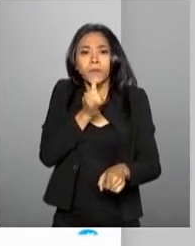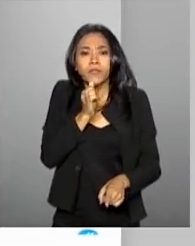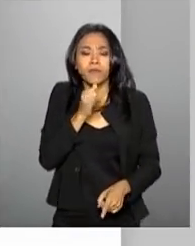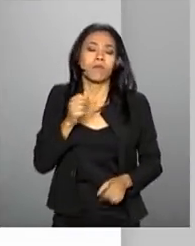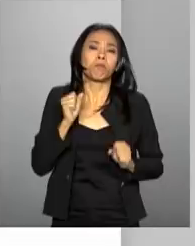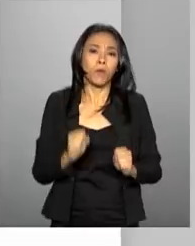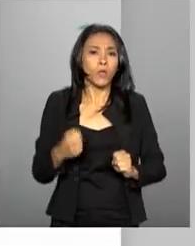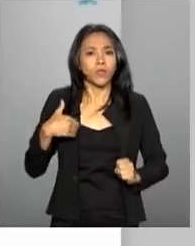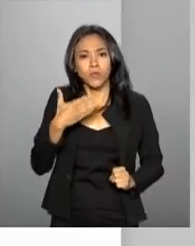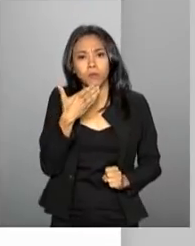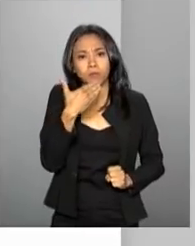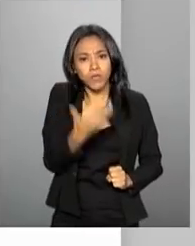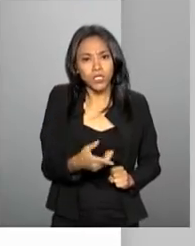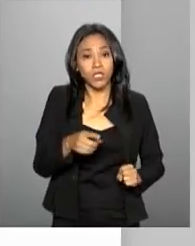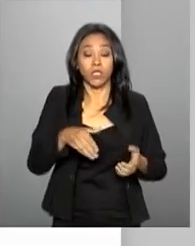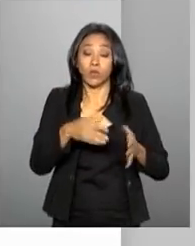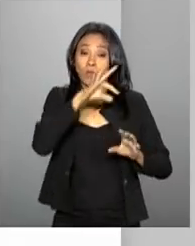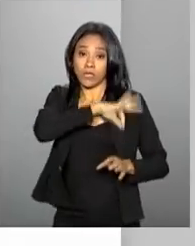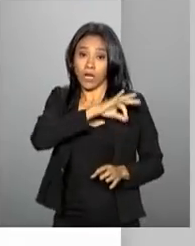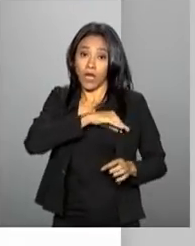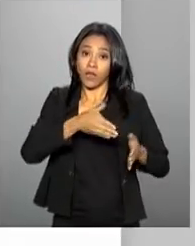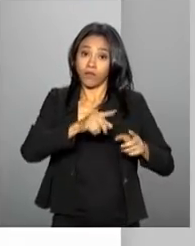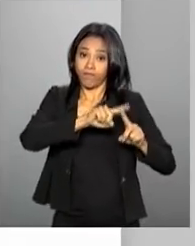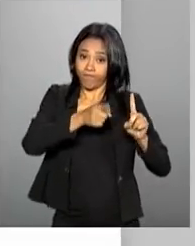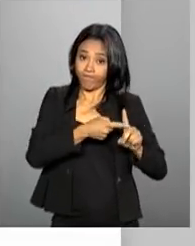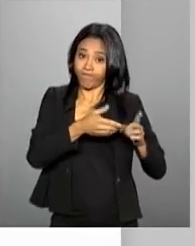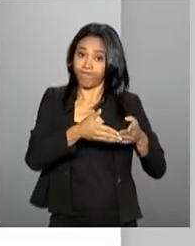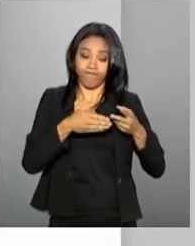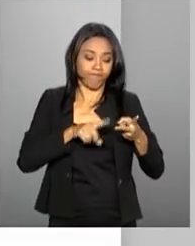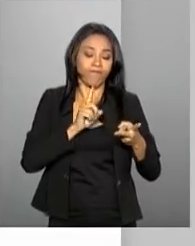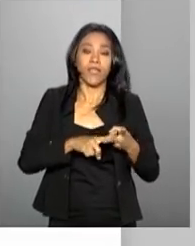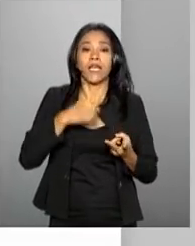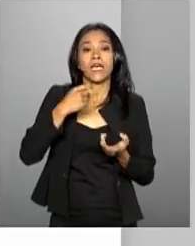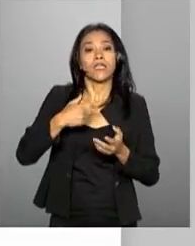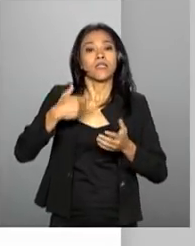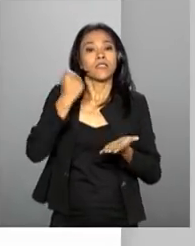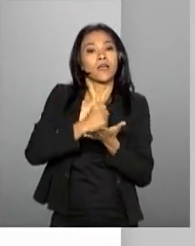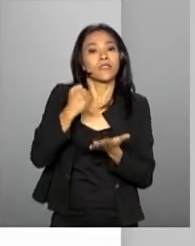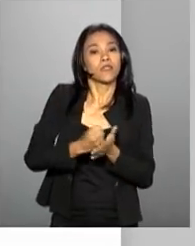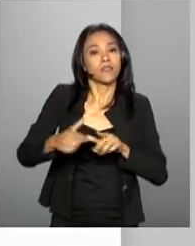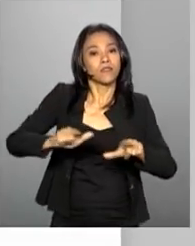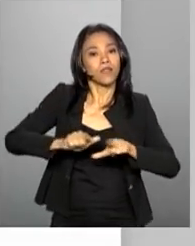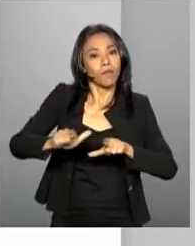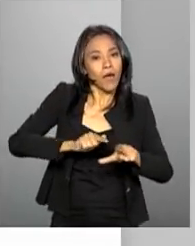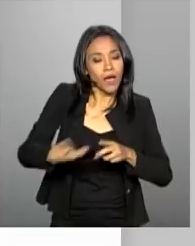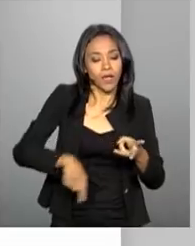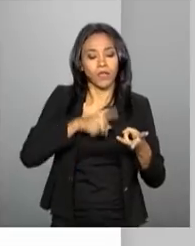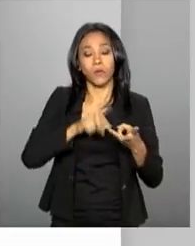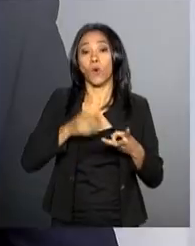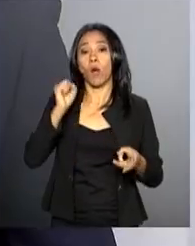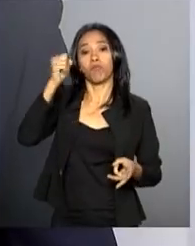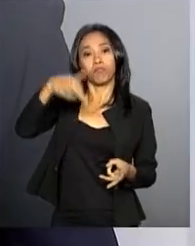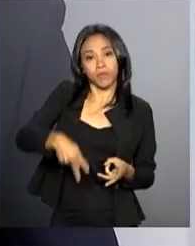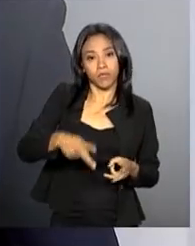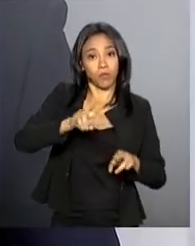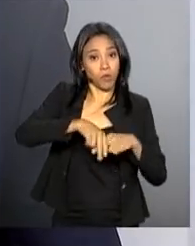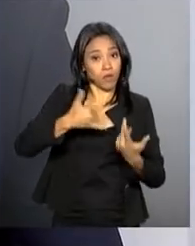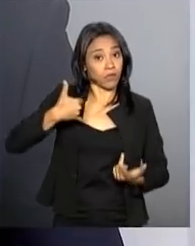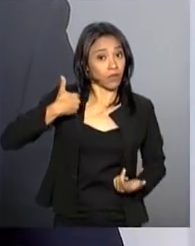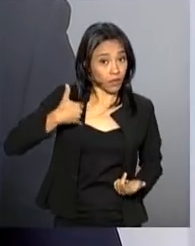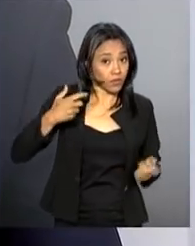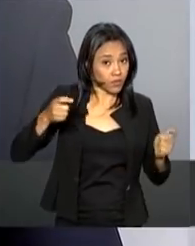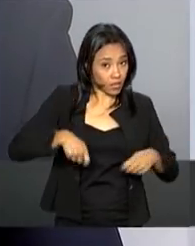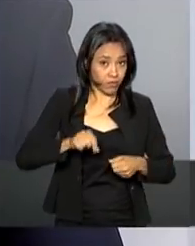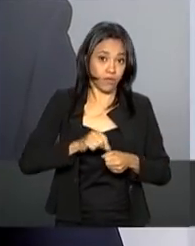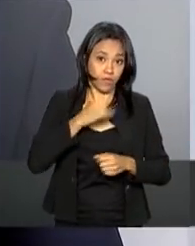solicitar o salário maternidade, a carteira de trabalho ou até mesmo a aposentadoria por idade. Segundo o Ministério do